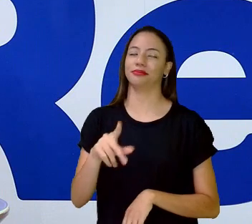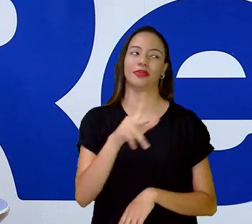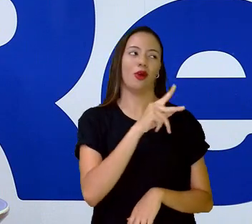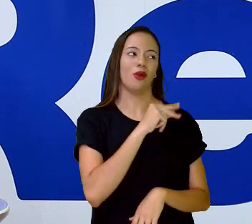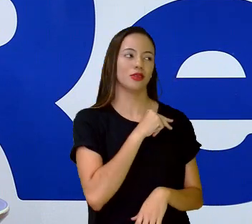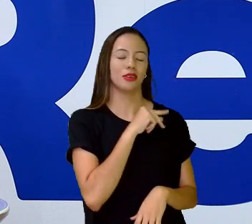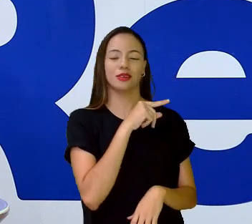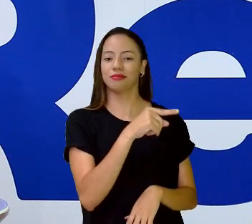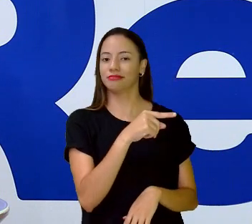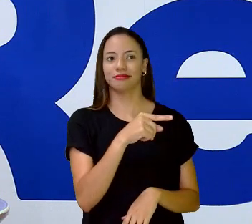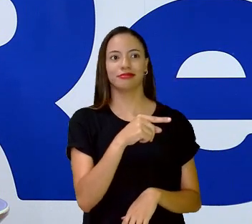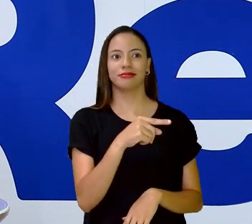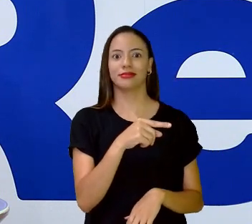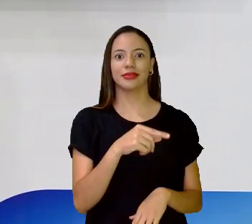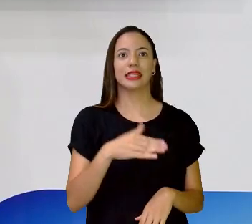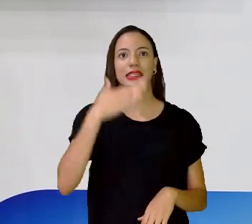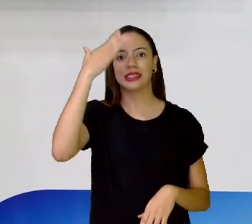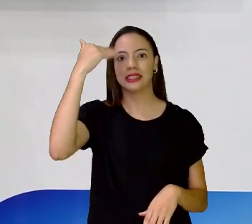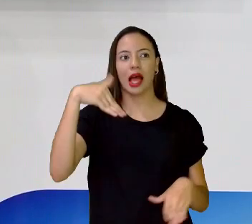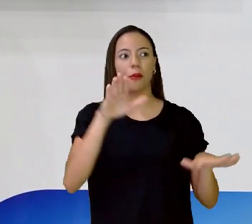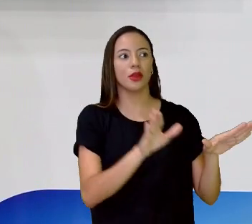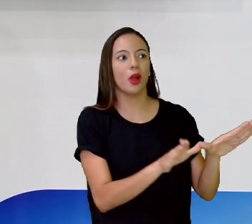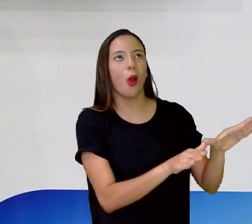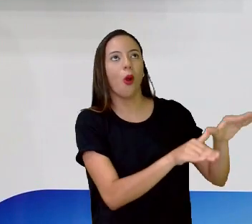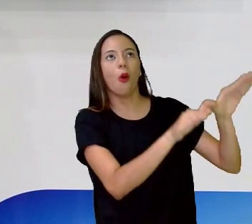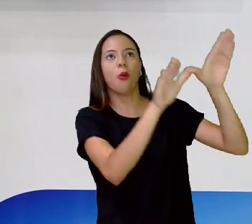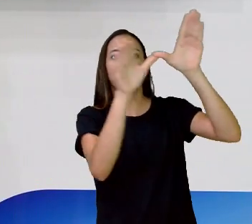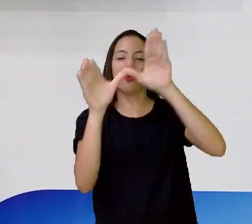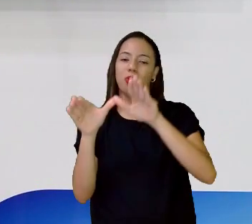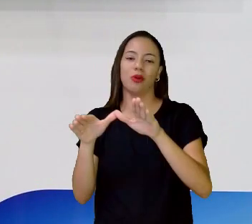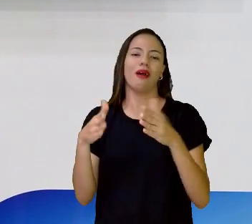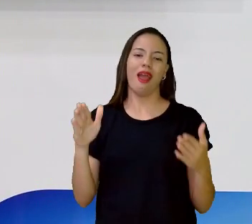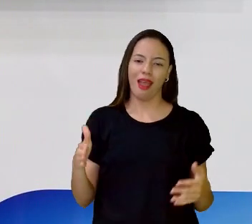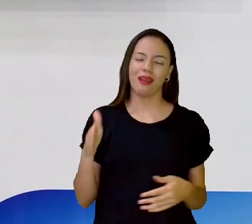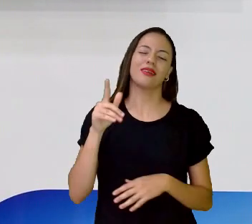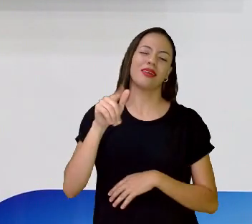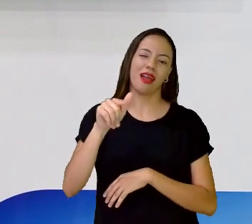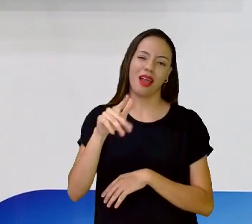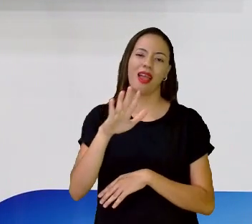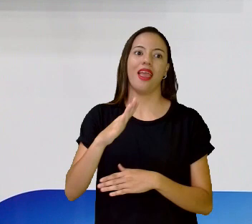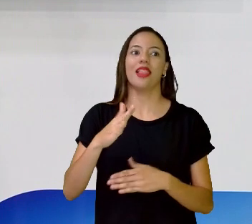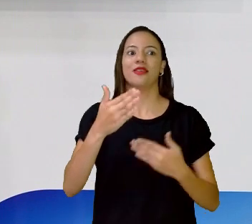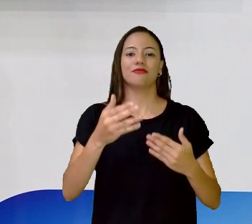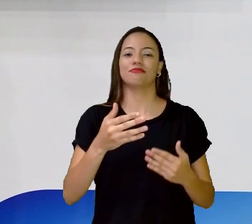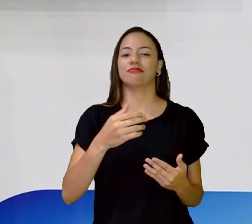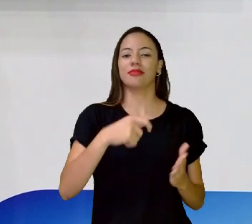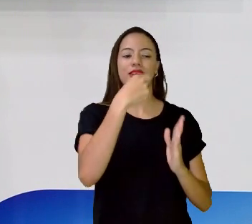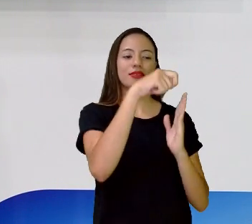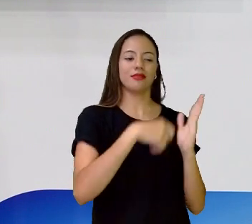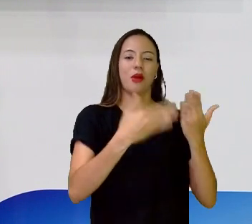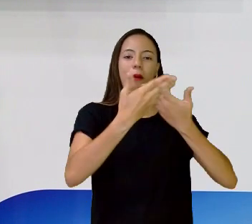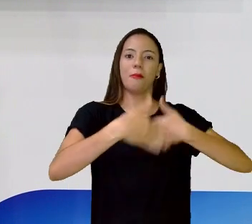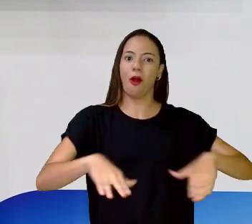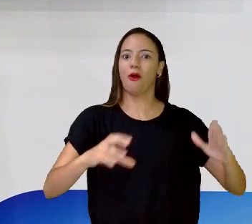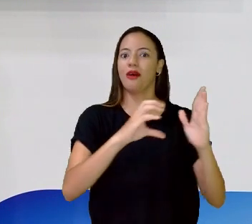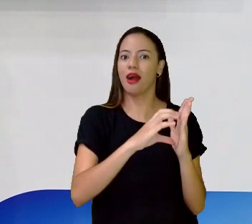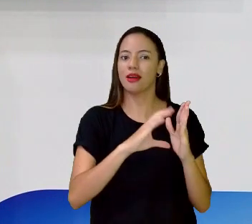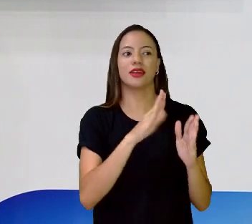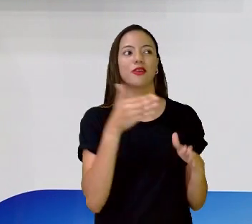aeronáutica, foi. Exatamente. Ele fez uma prova em um concurso público e tá aí, né? Tá entrando para a aviação. Aproveitou. Gostei.